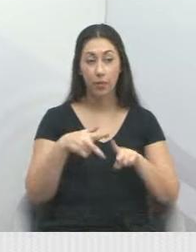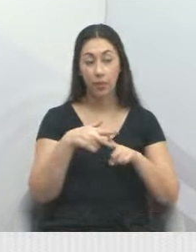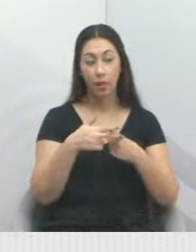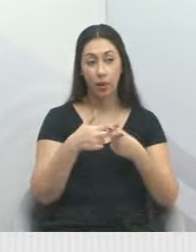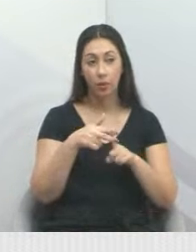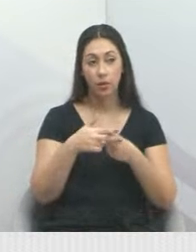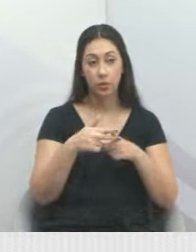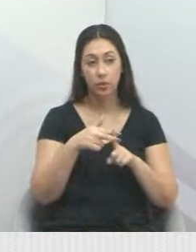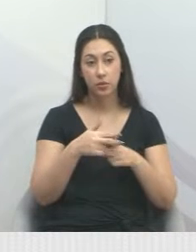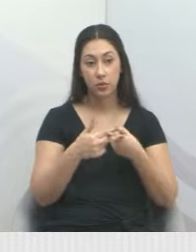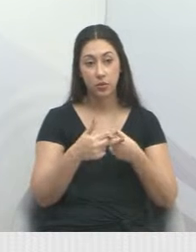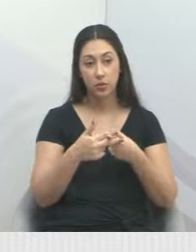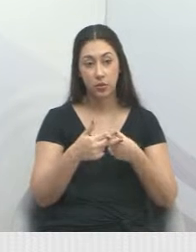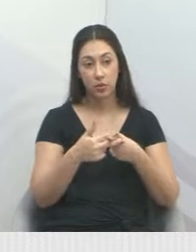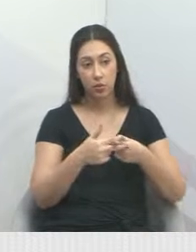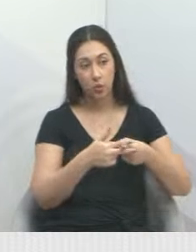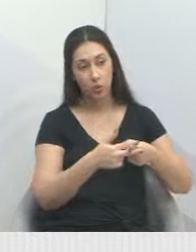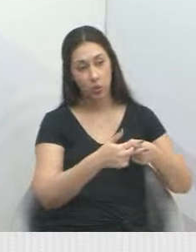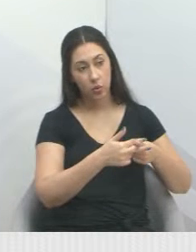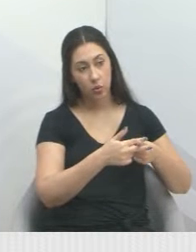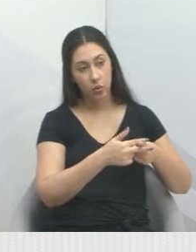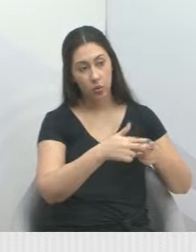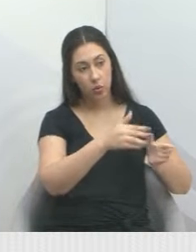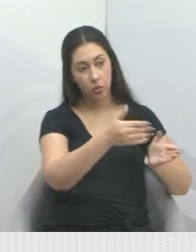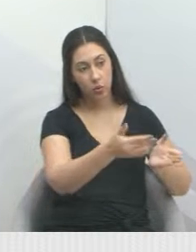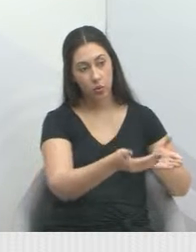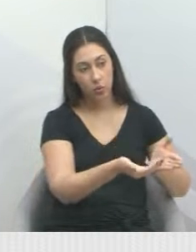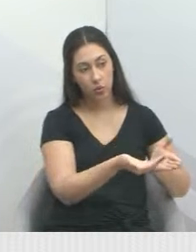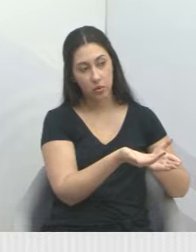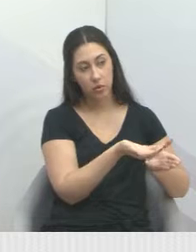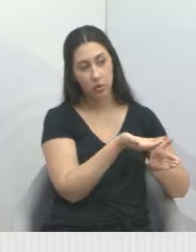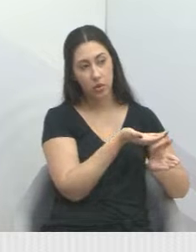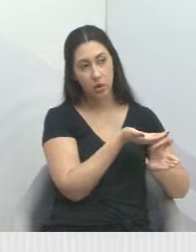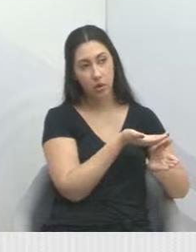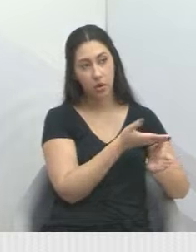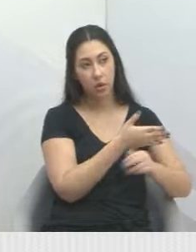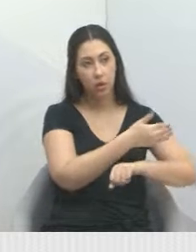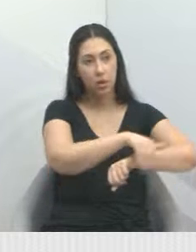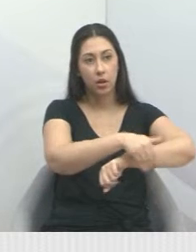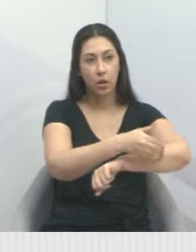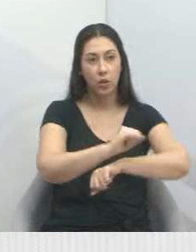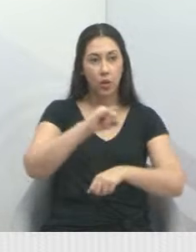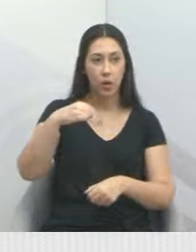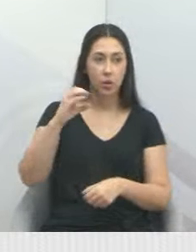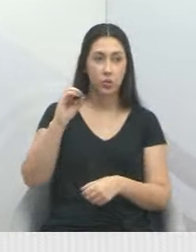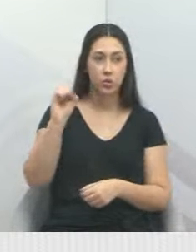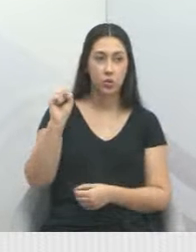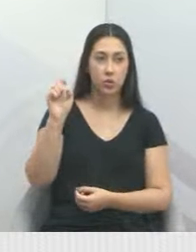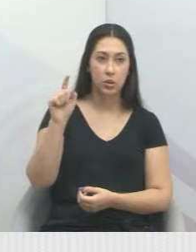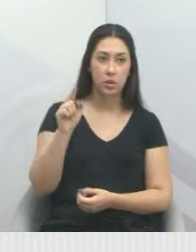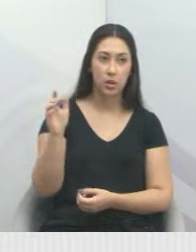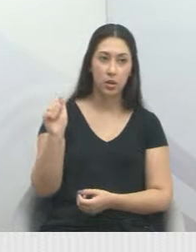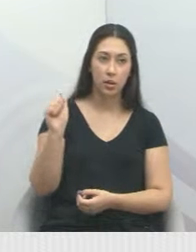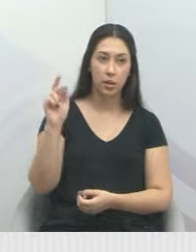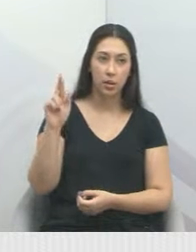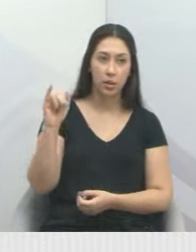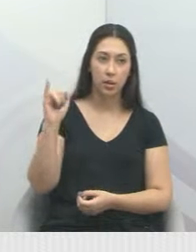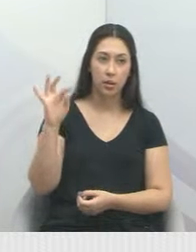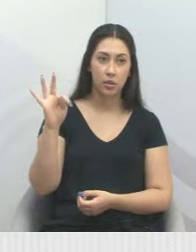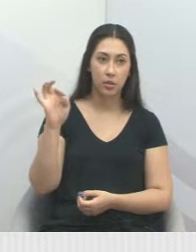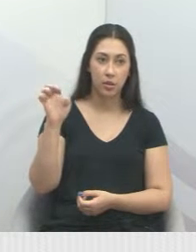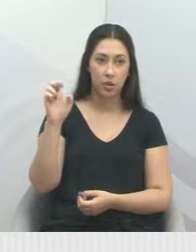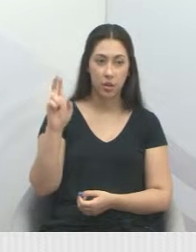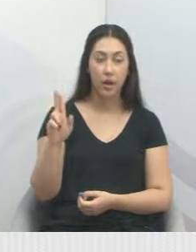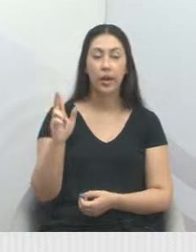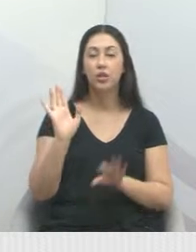Manutenção de um sarjeta, na rua José Esteu da Cunha, no bairro Parque Minha Lua. Já fiz